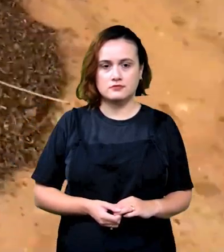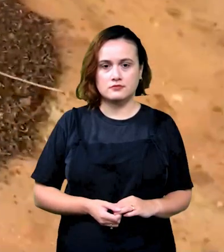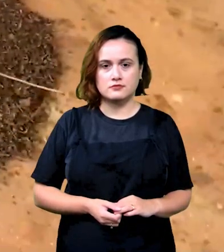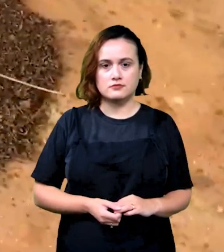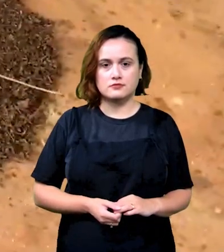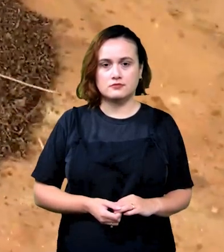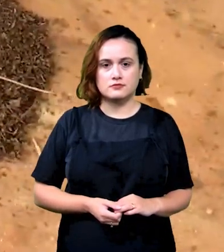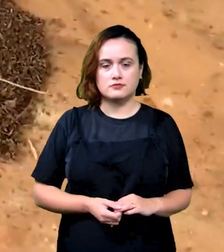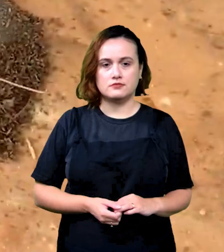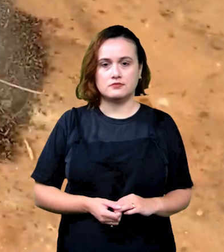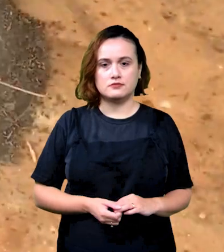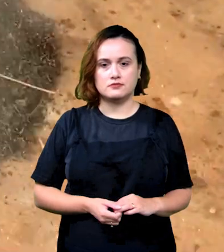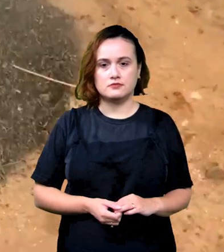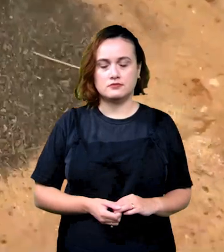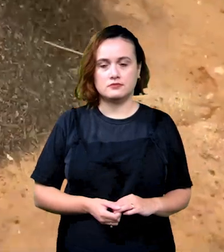E aí